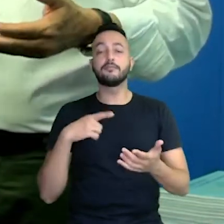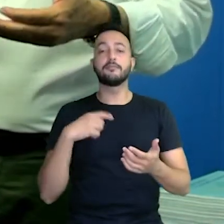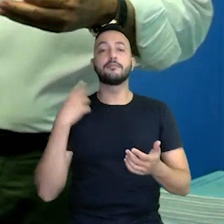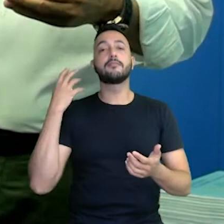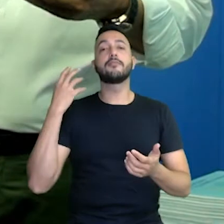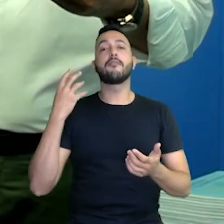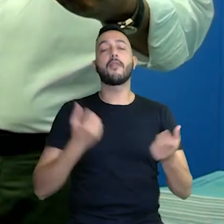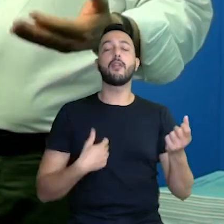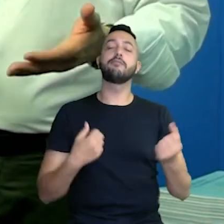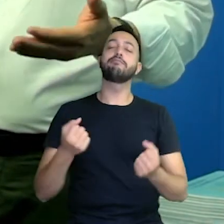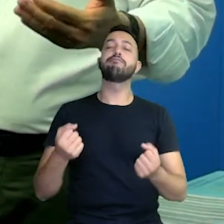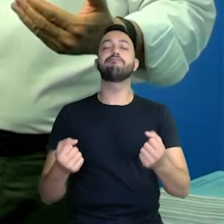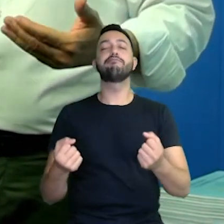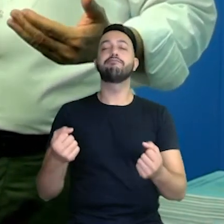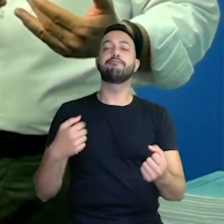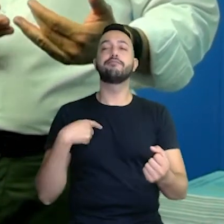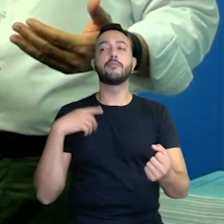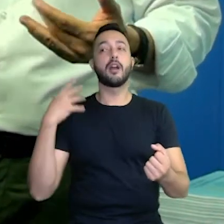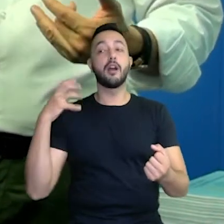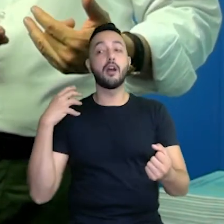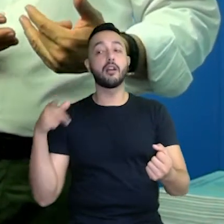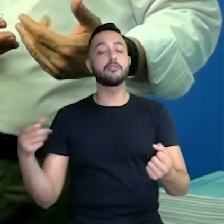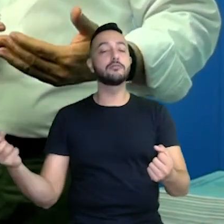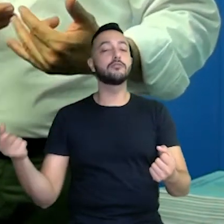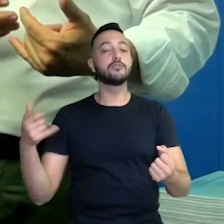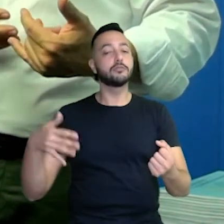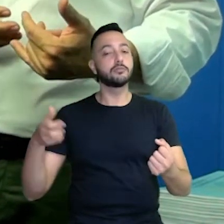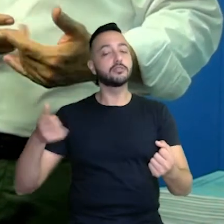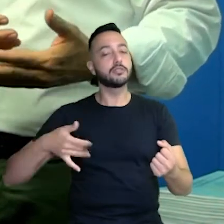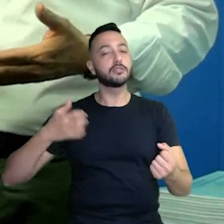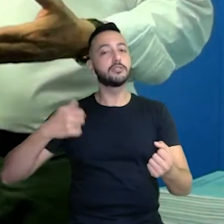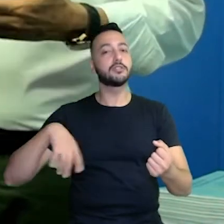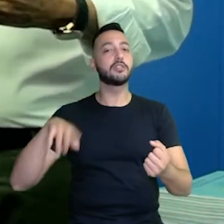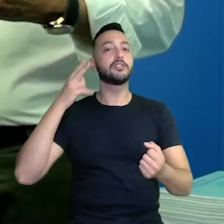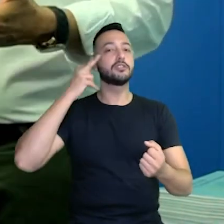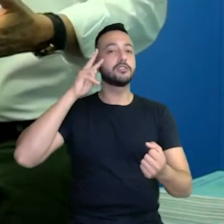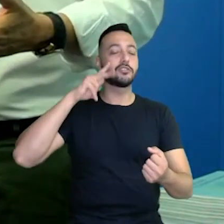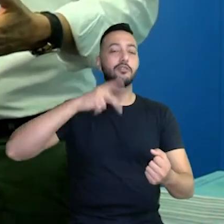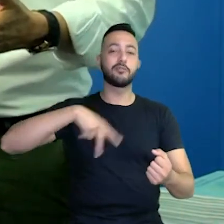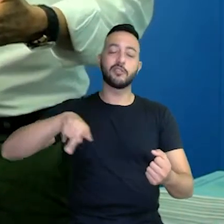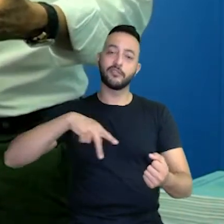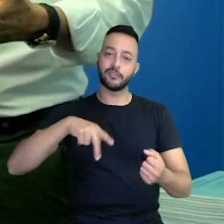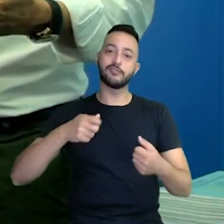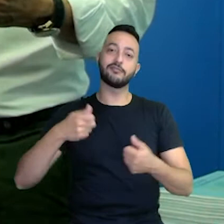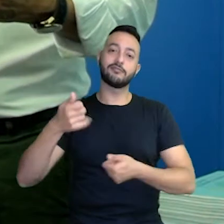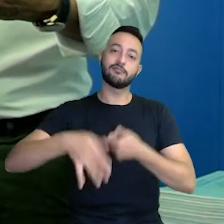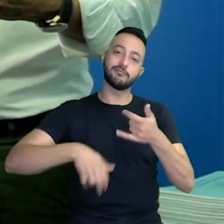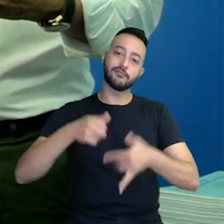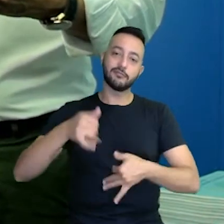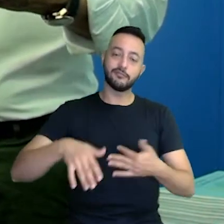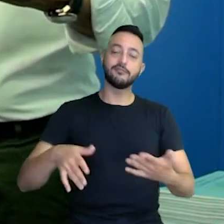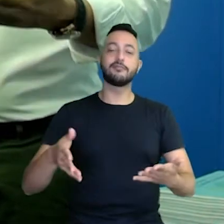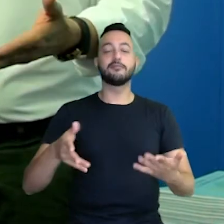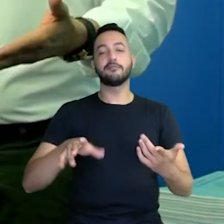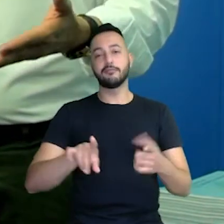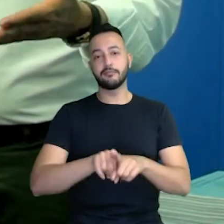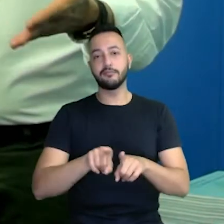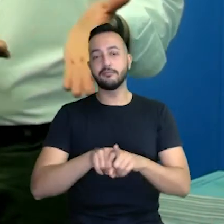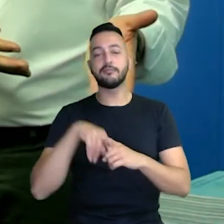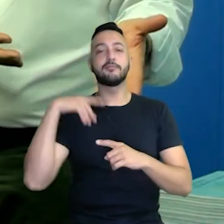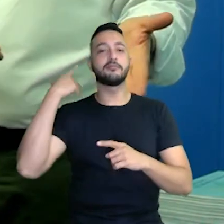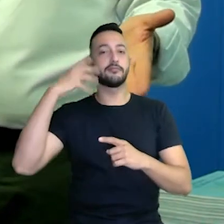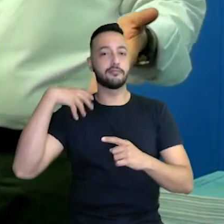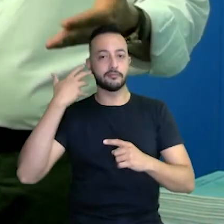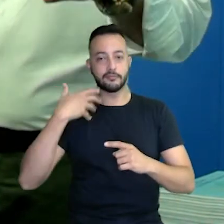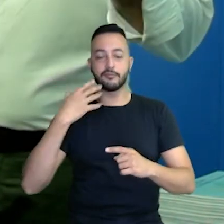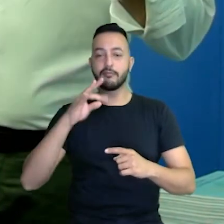me deslocando e escutando uma aula de história de uma professora no rádio, e na rádio